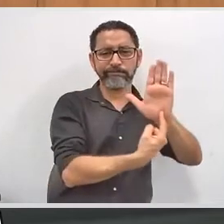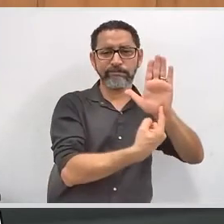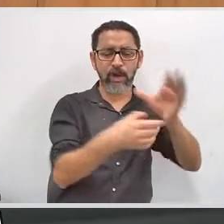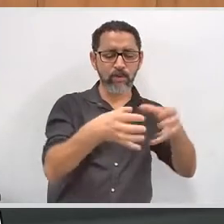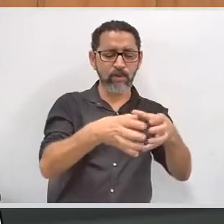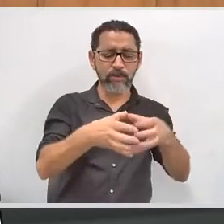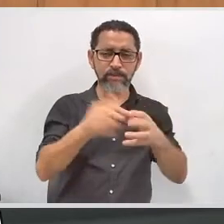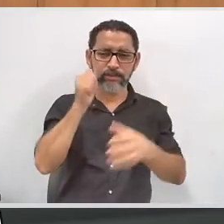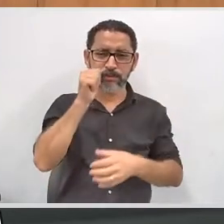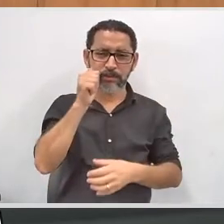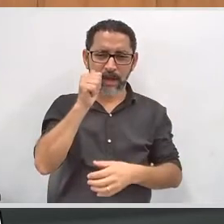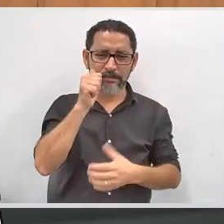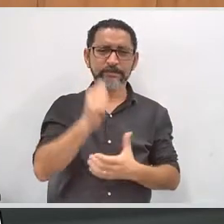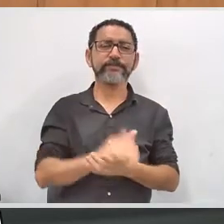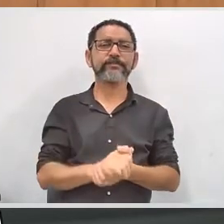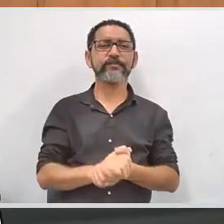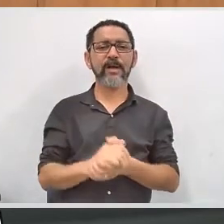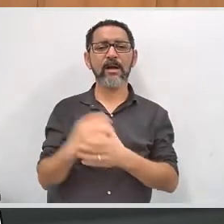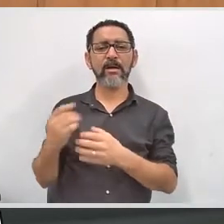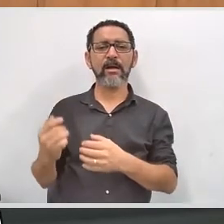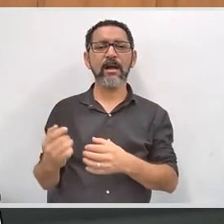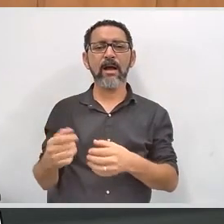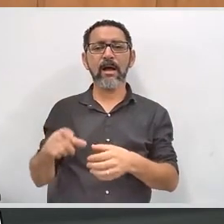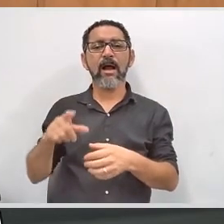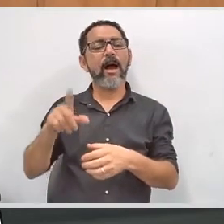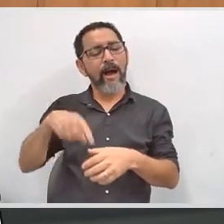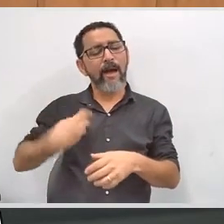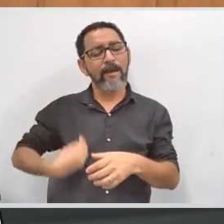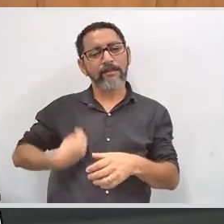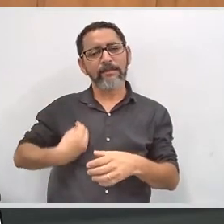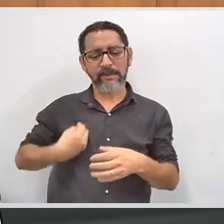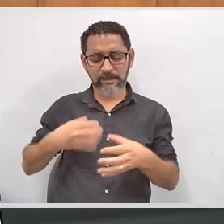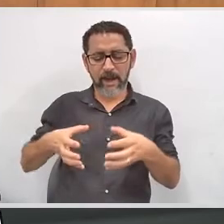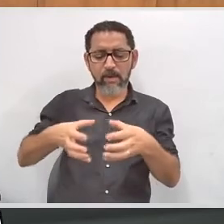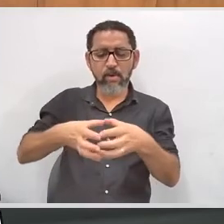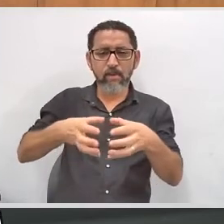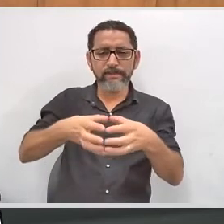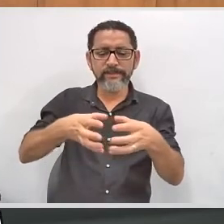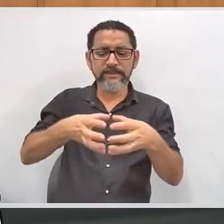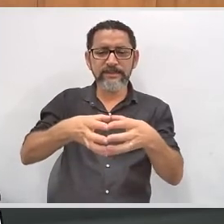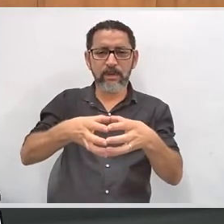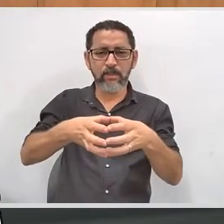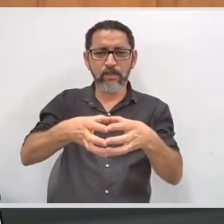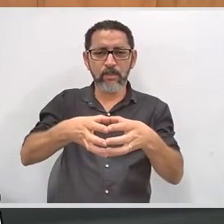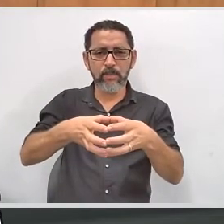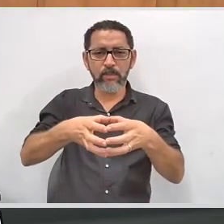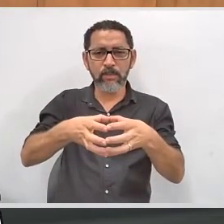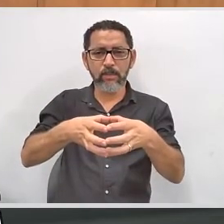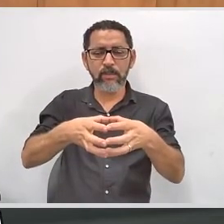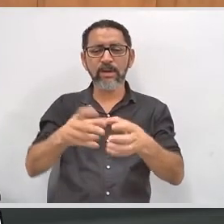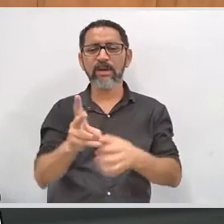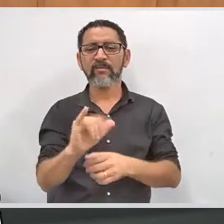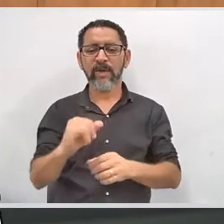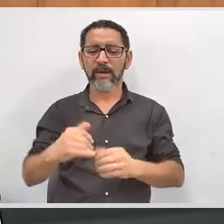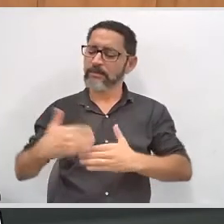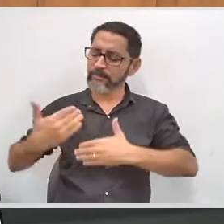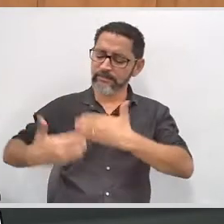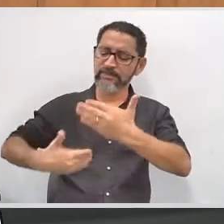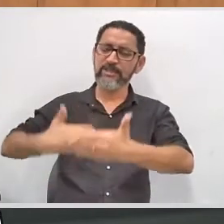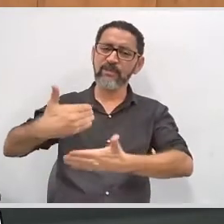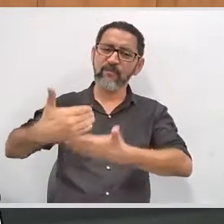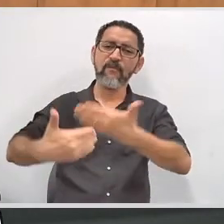aproximação entre o TRE e as sociedades, as associações